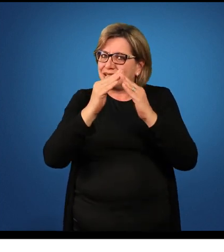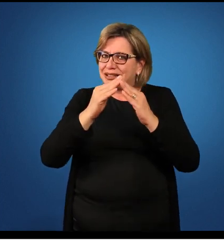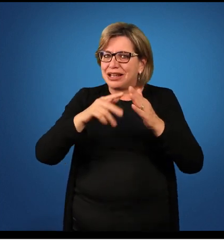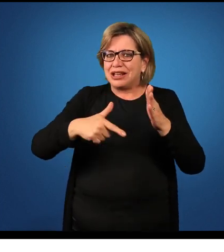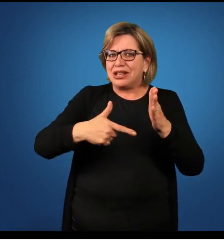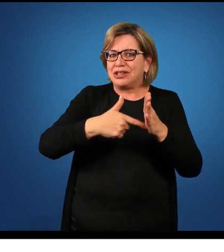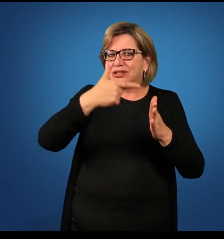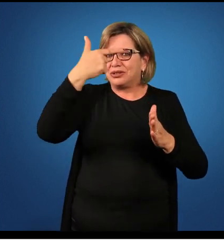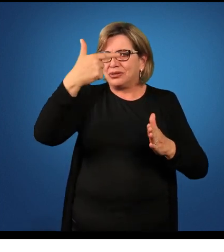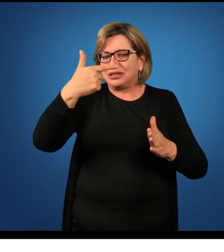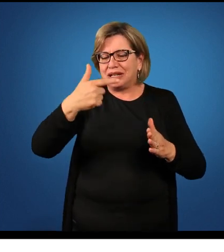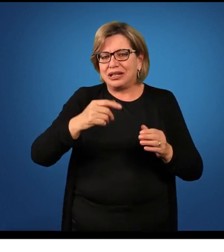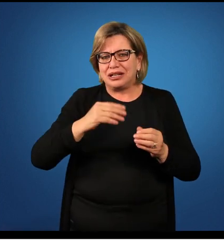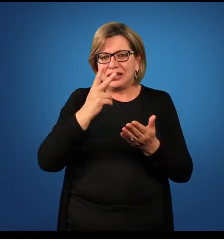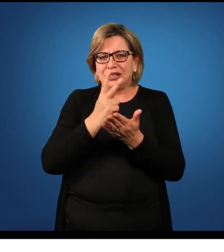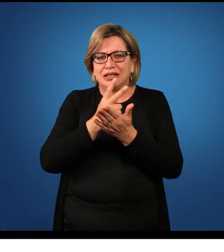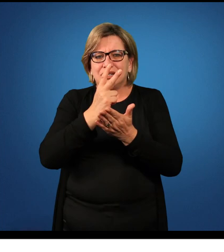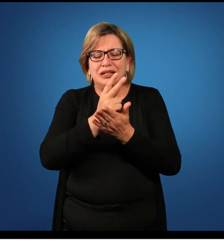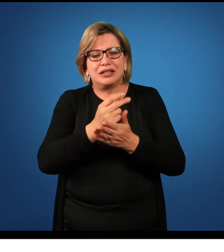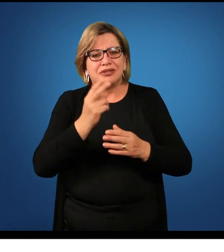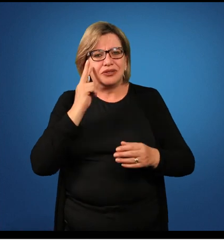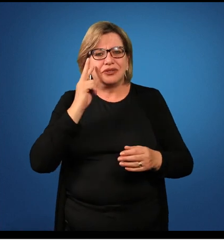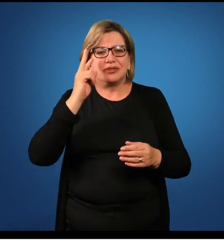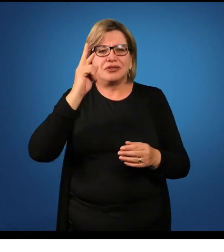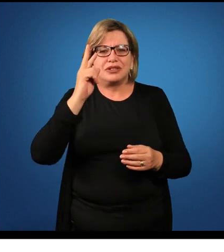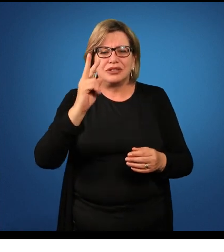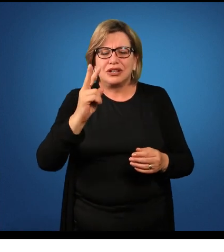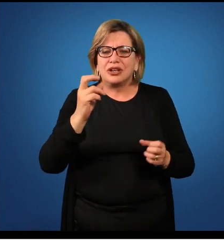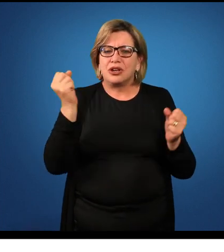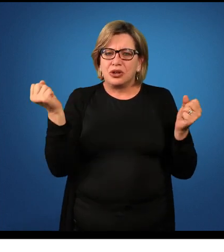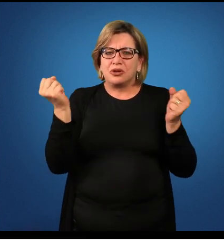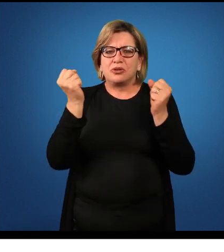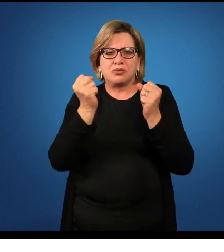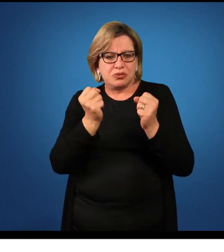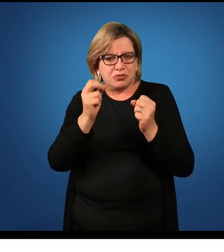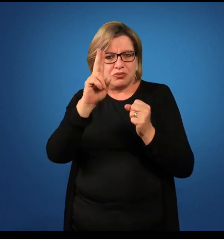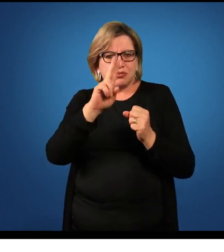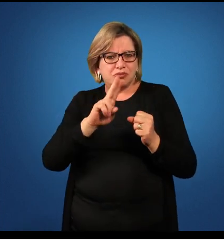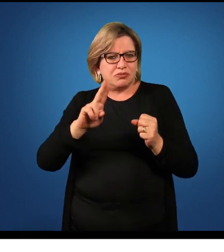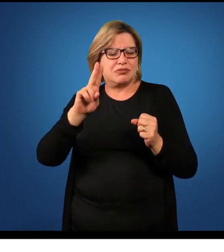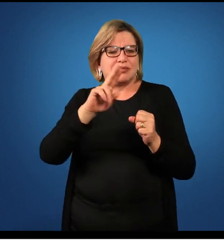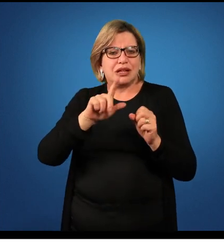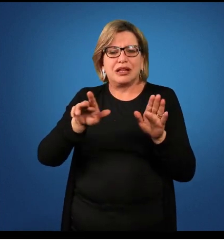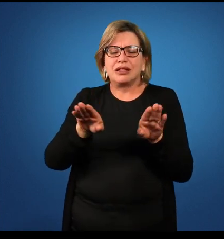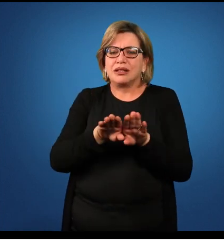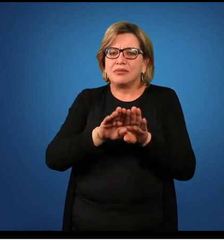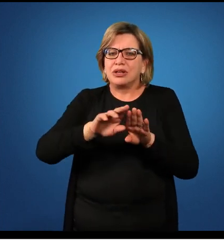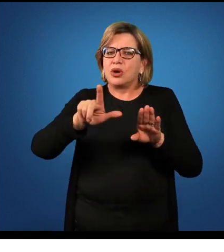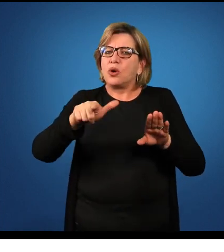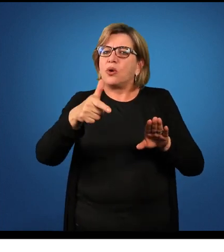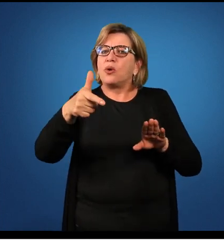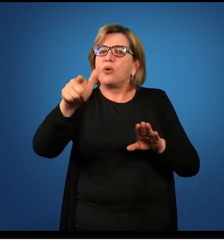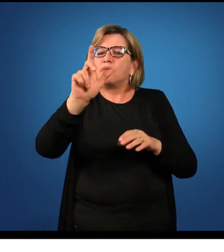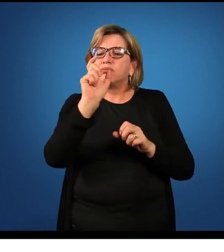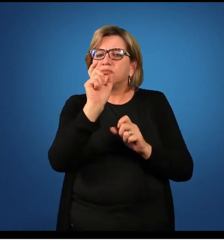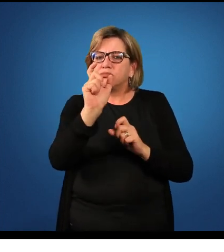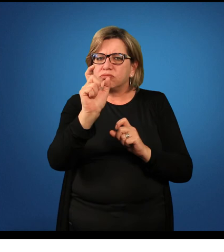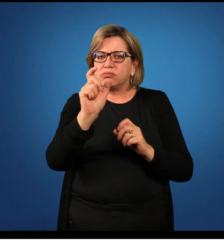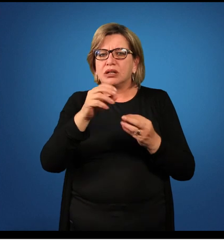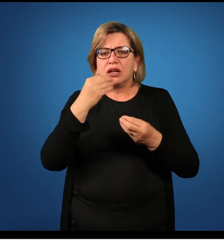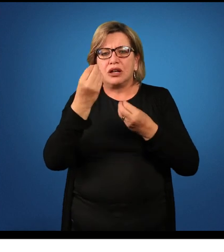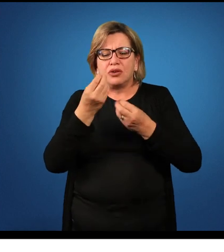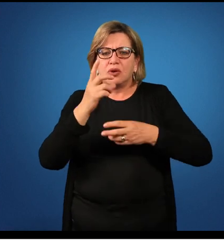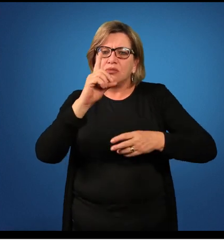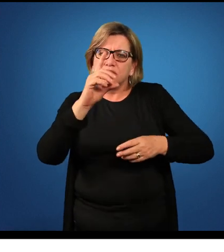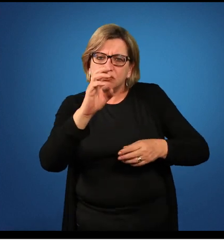declinação termina em ou ou podia usar ab ou poderia usar de